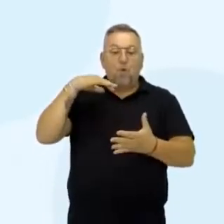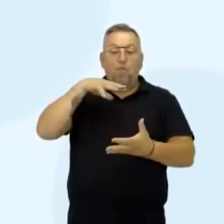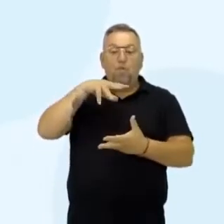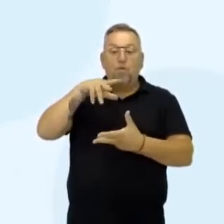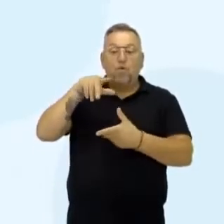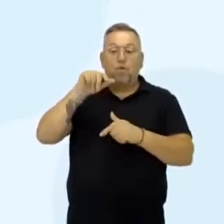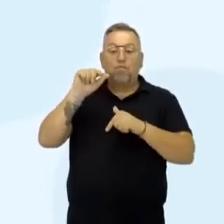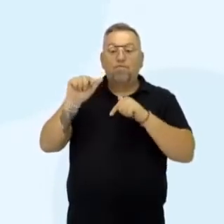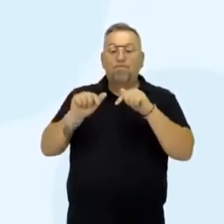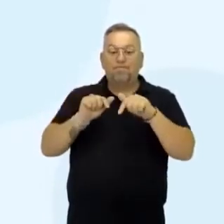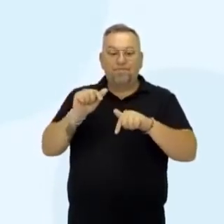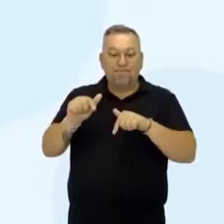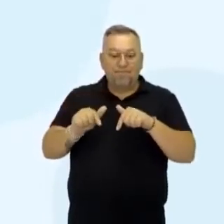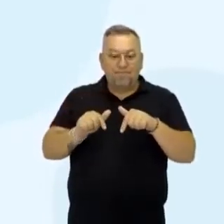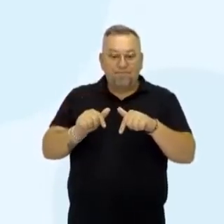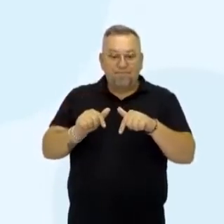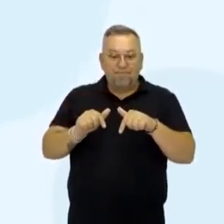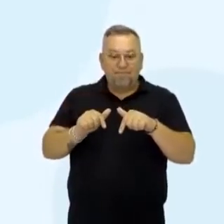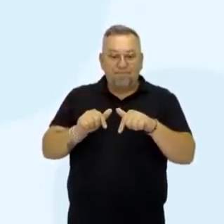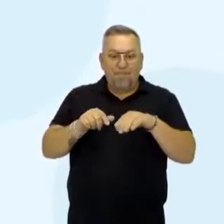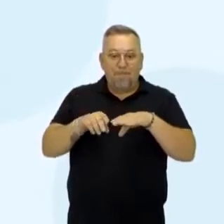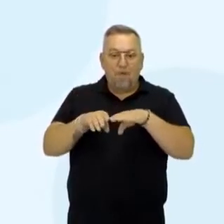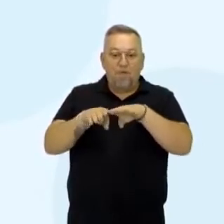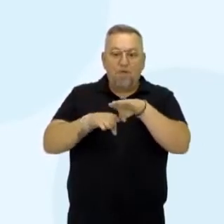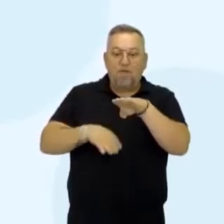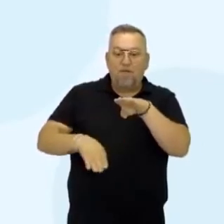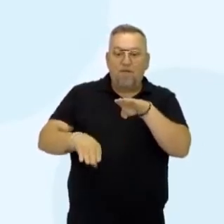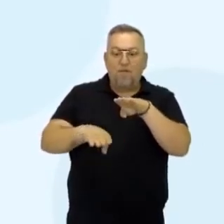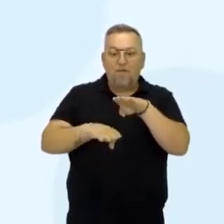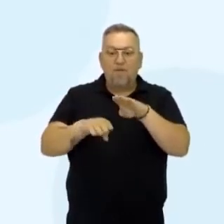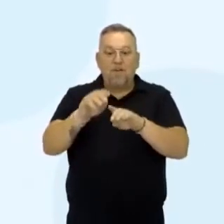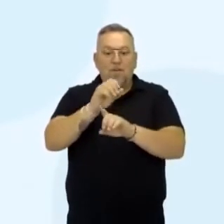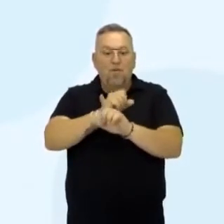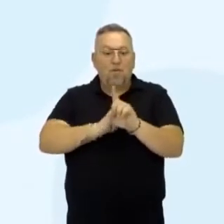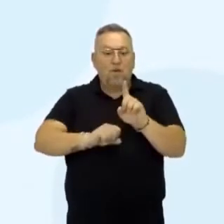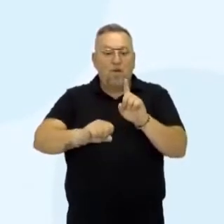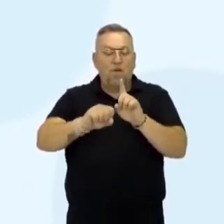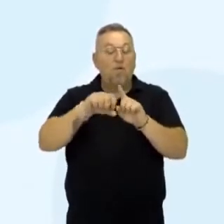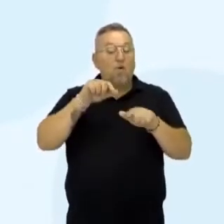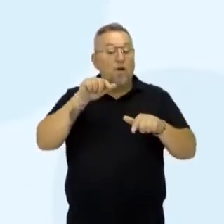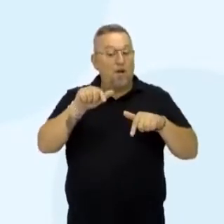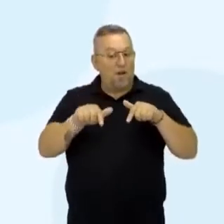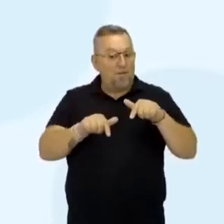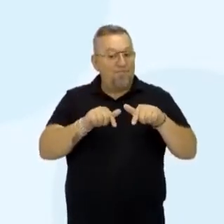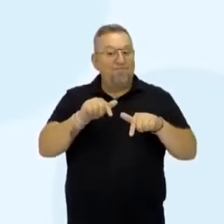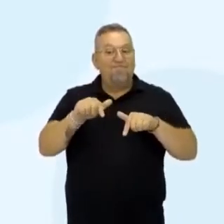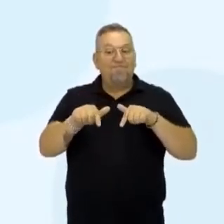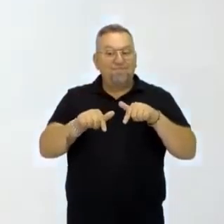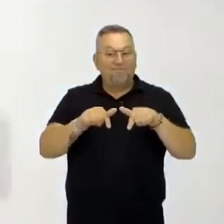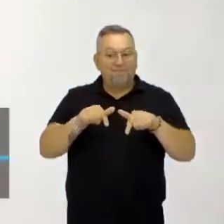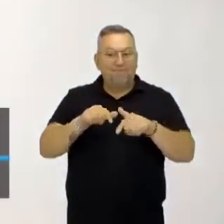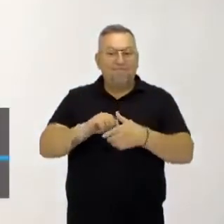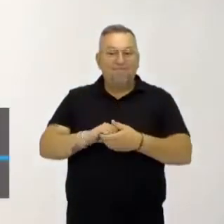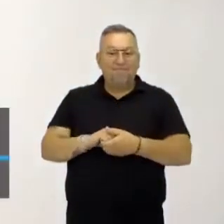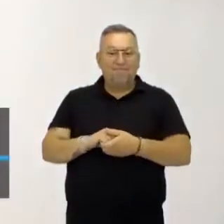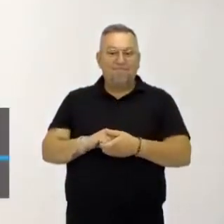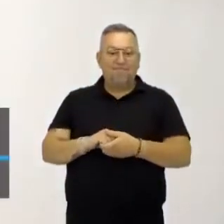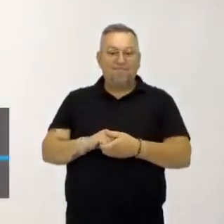temática, mundo do trabalho, objeto de conhecimento, desigualdade social e o trabalho.